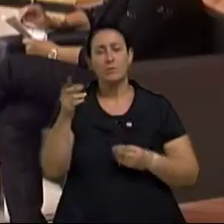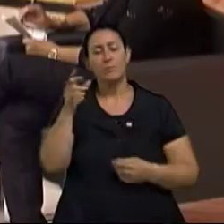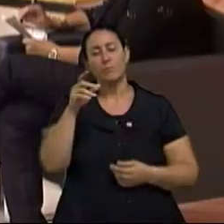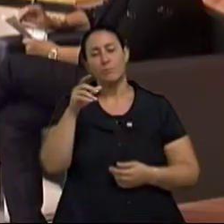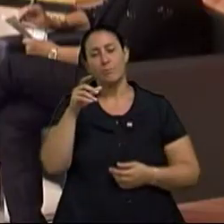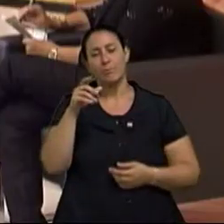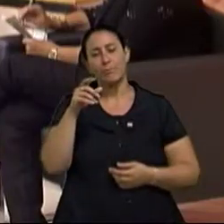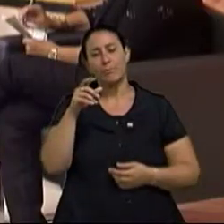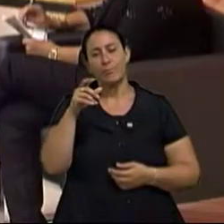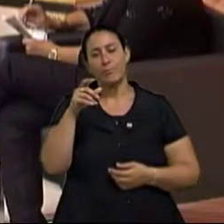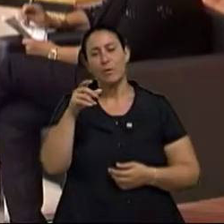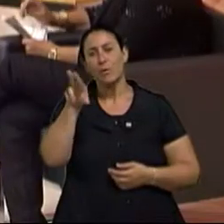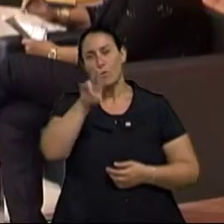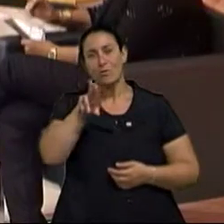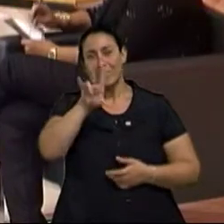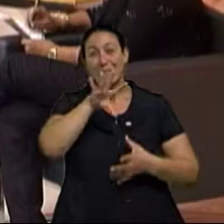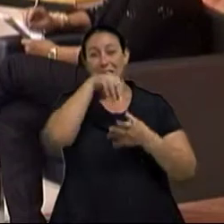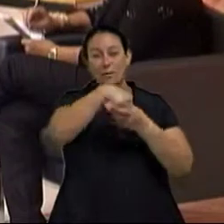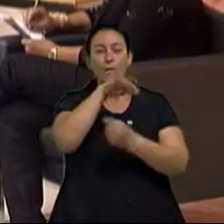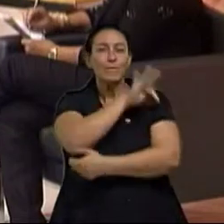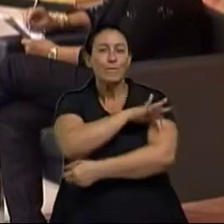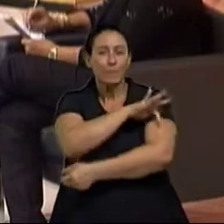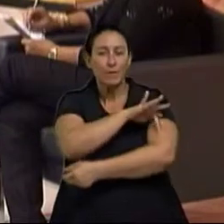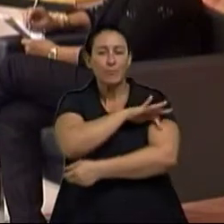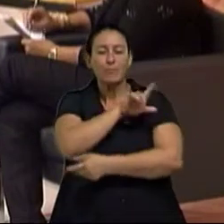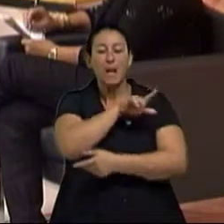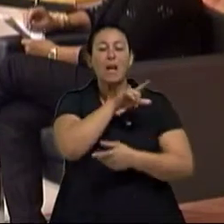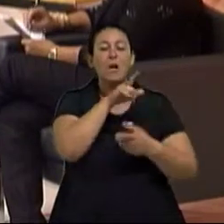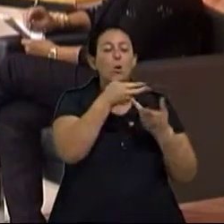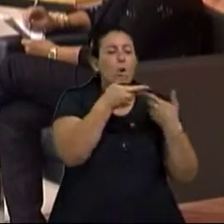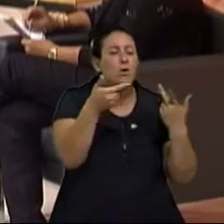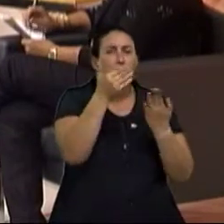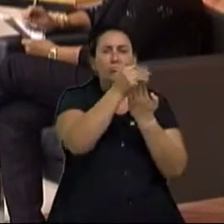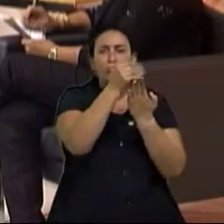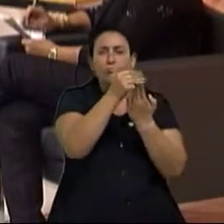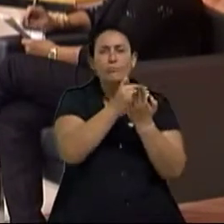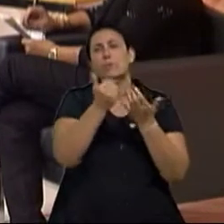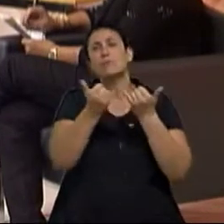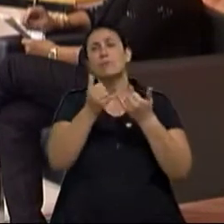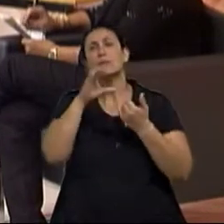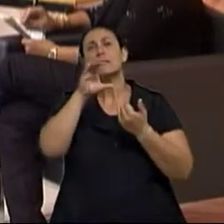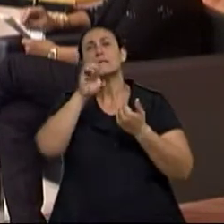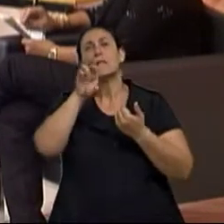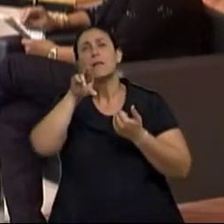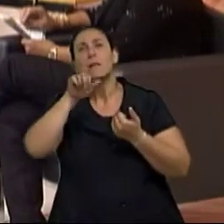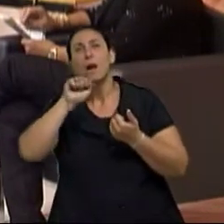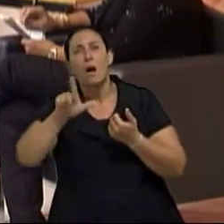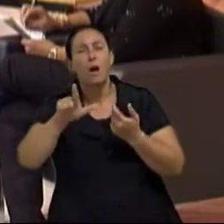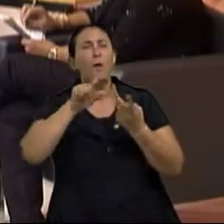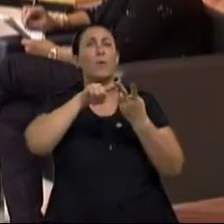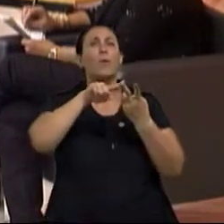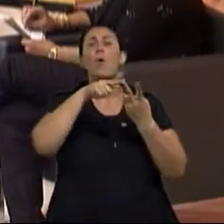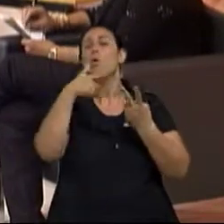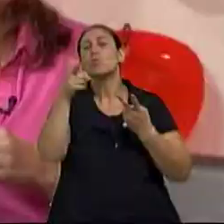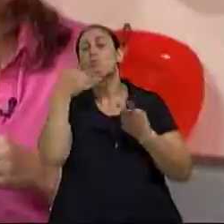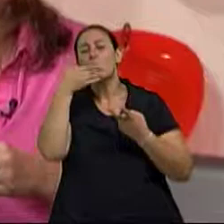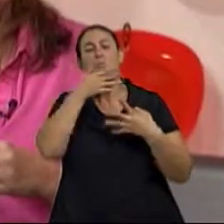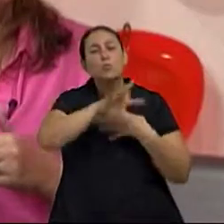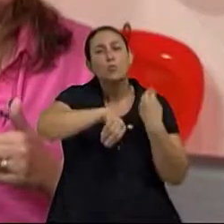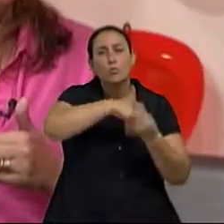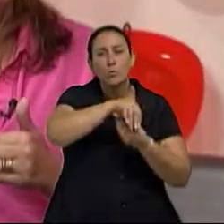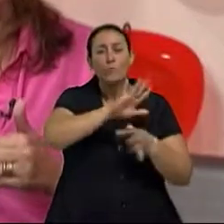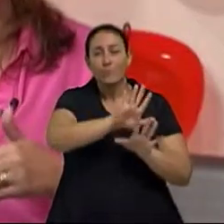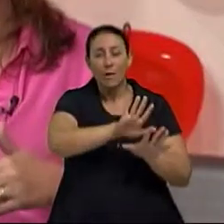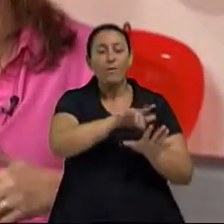da farmacologia para dentro do alimento. É uma barrinha de cereal, é um outro doce. E no chocolate a